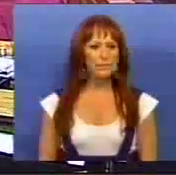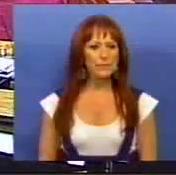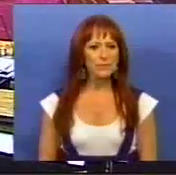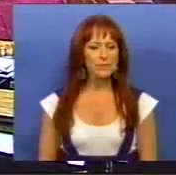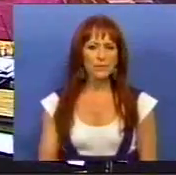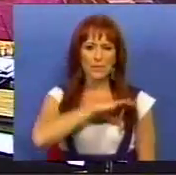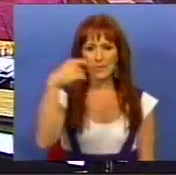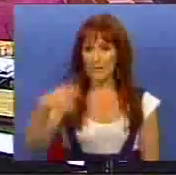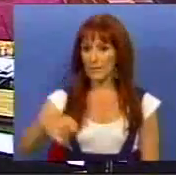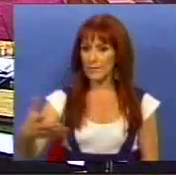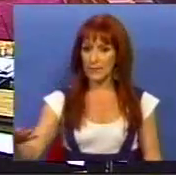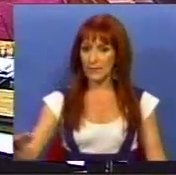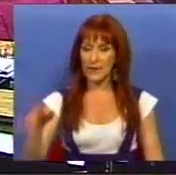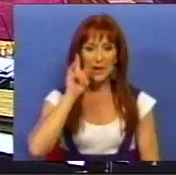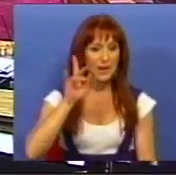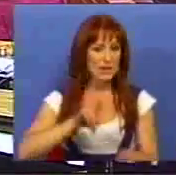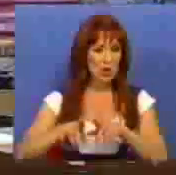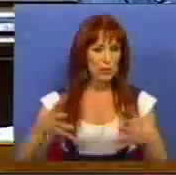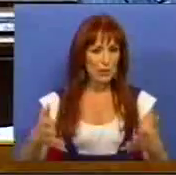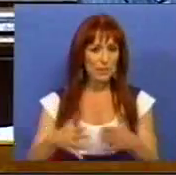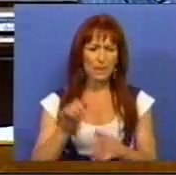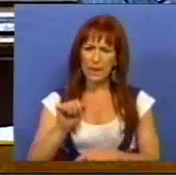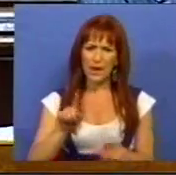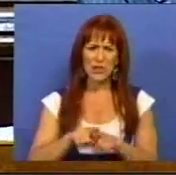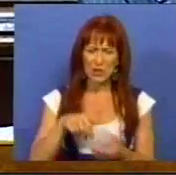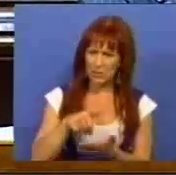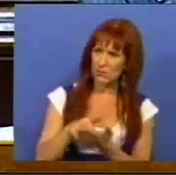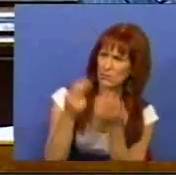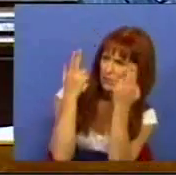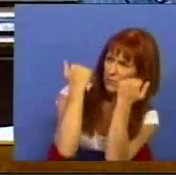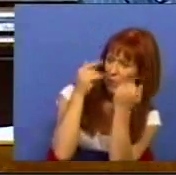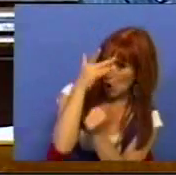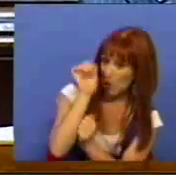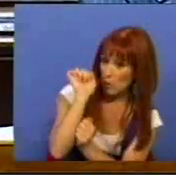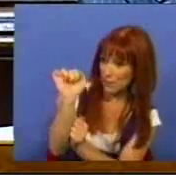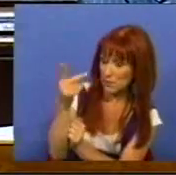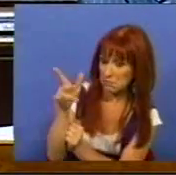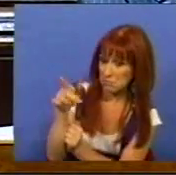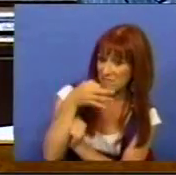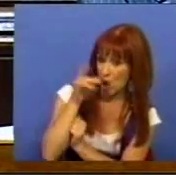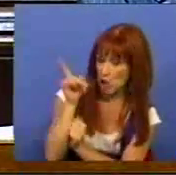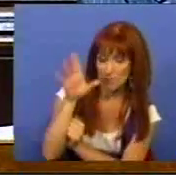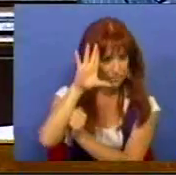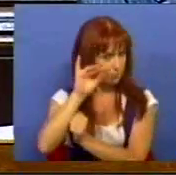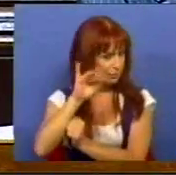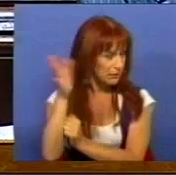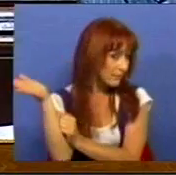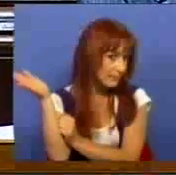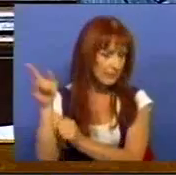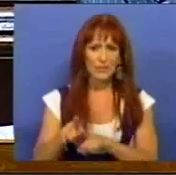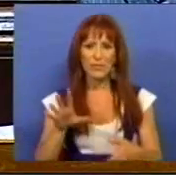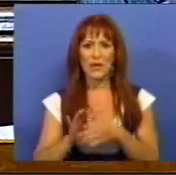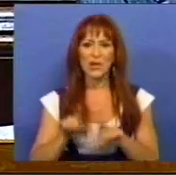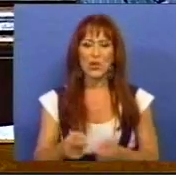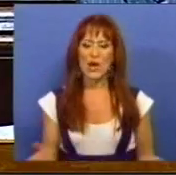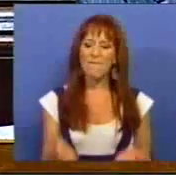Sr. Presidente, Sra. Deputada, essa dúvida de cócoras é uma opinião sua, não sei a que é que se refere. Relativamente aos